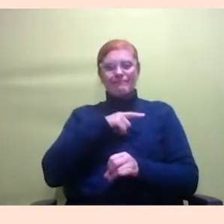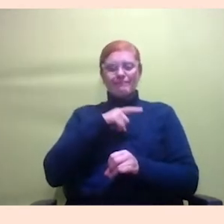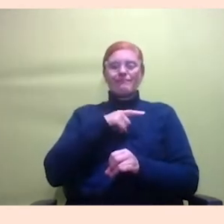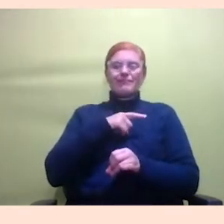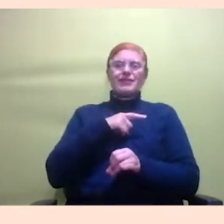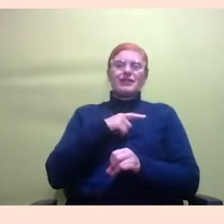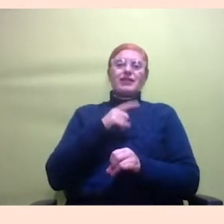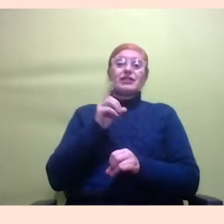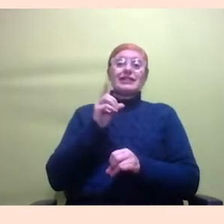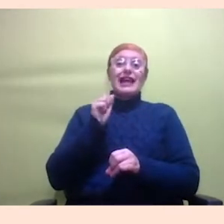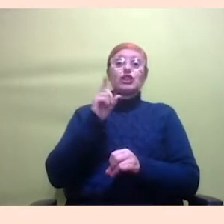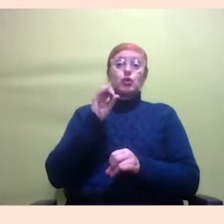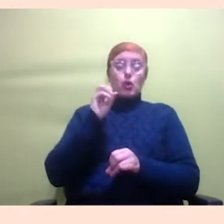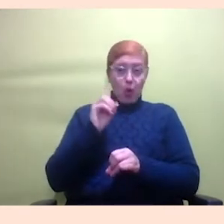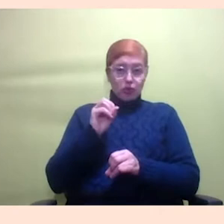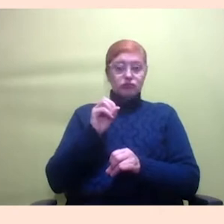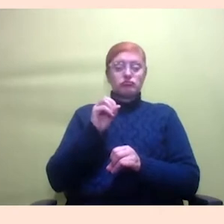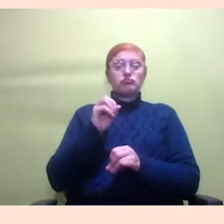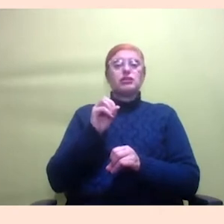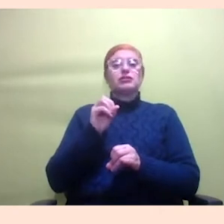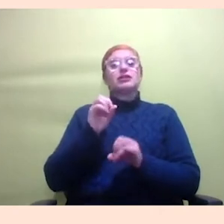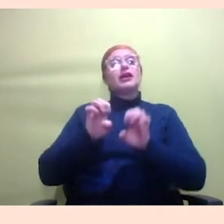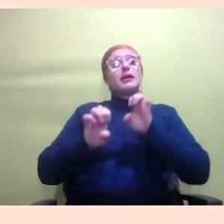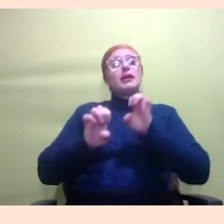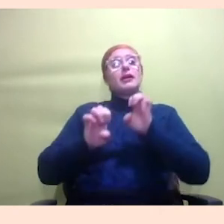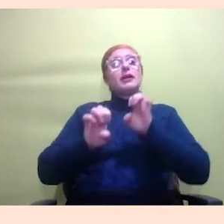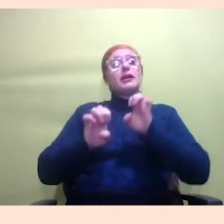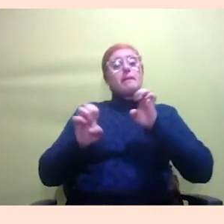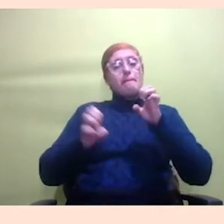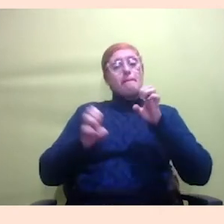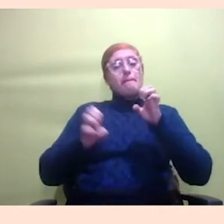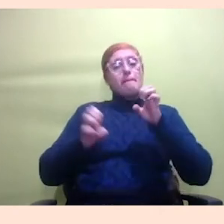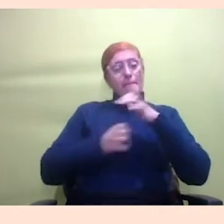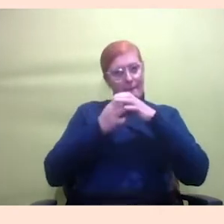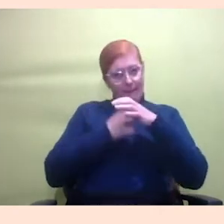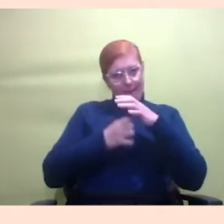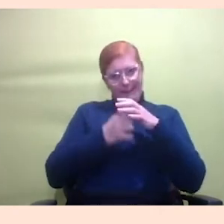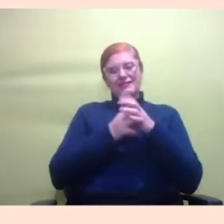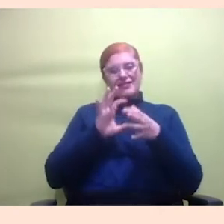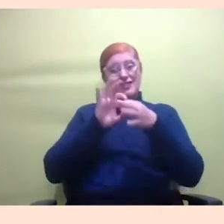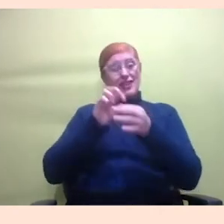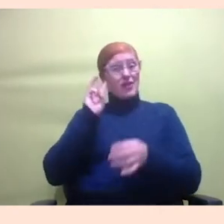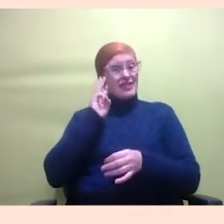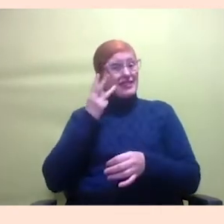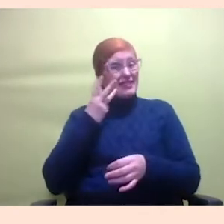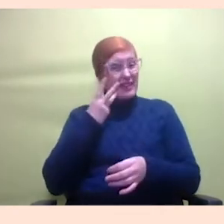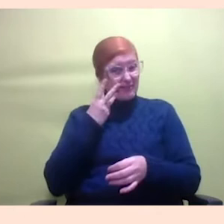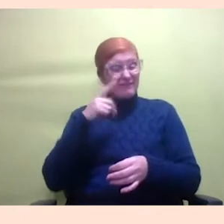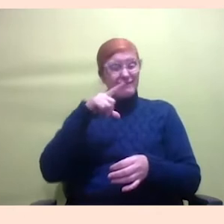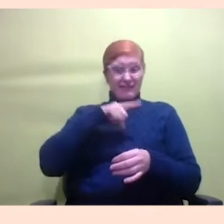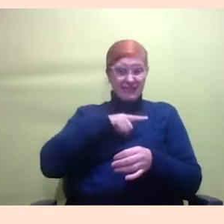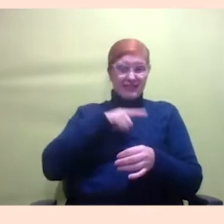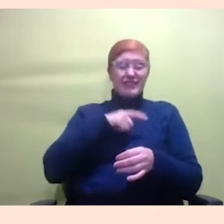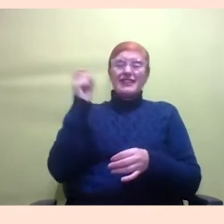operadoras, eles são limitados à perspectiva do WhatsApp. E por isso, a gente vai ter um outro debate sobre fake news, vários outros debates.